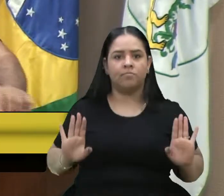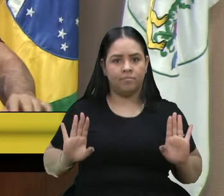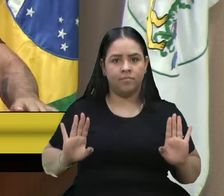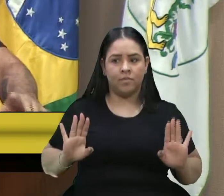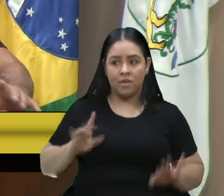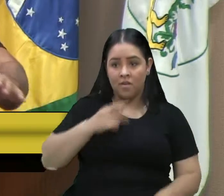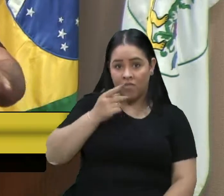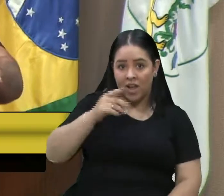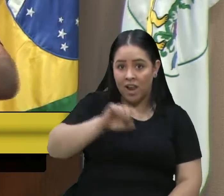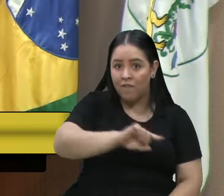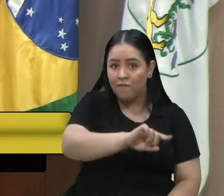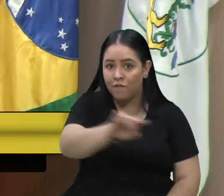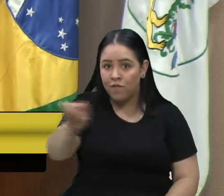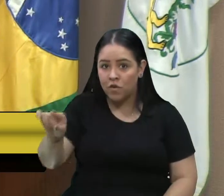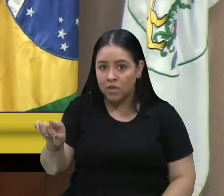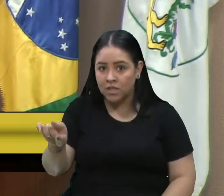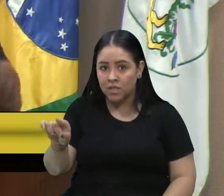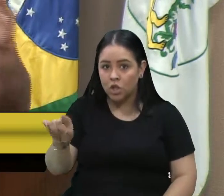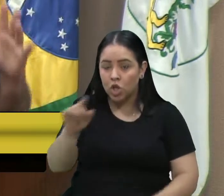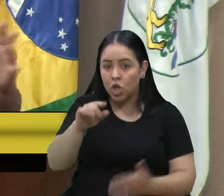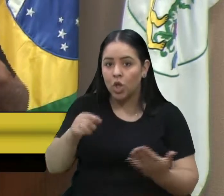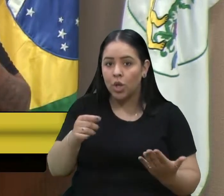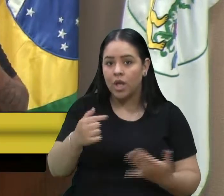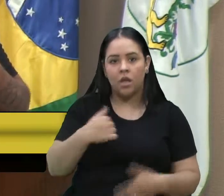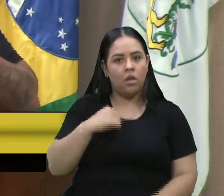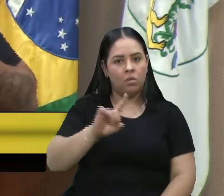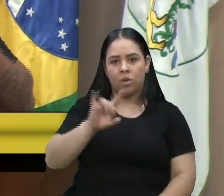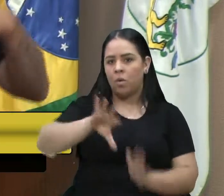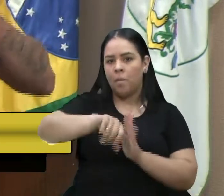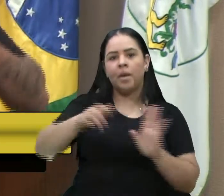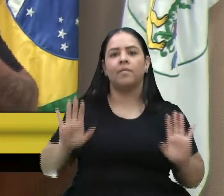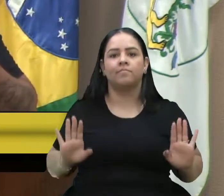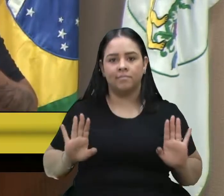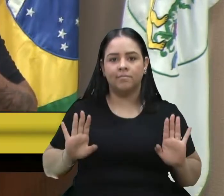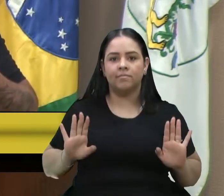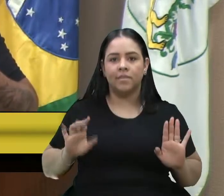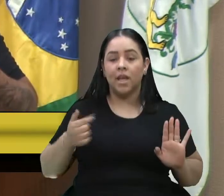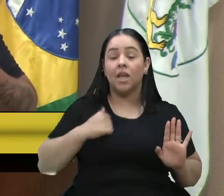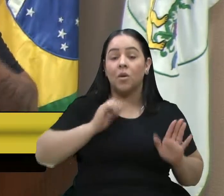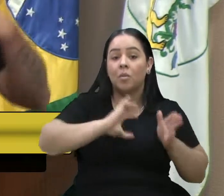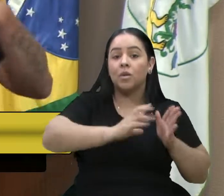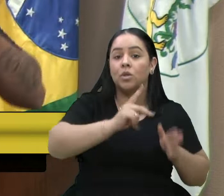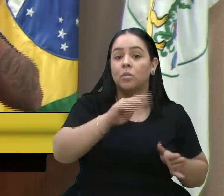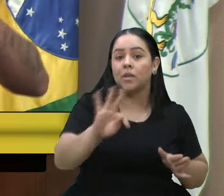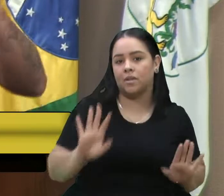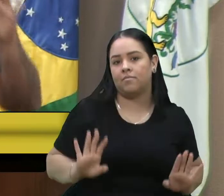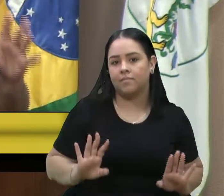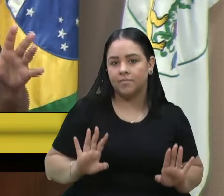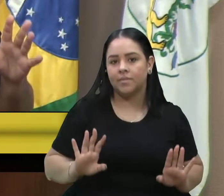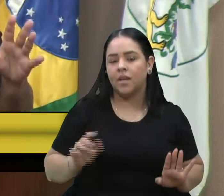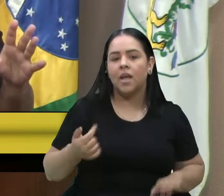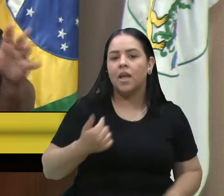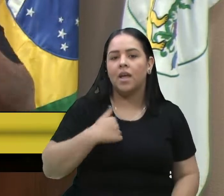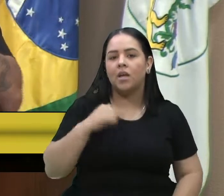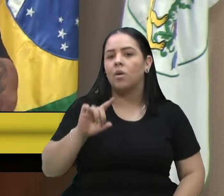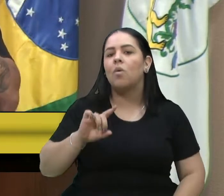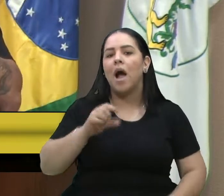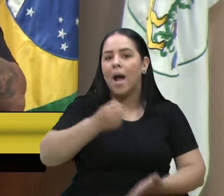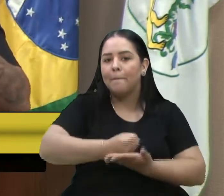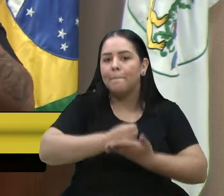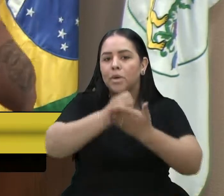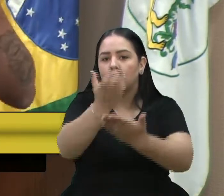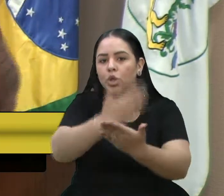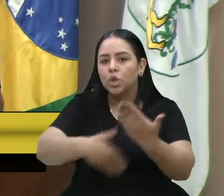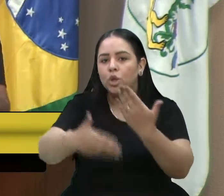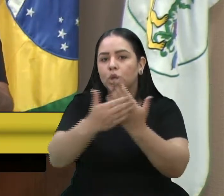falou vocês, falou no plural. Eu não roubei. Eu não roubei, sou do PT. Já que o senhor disse, eu apoio que todas as